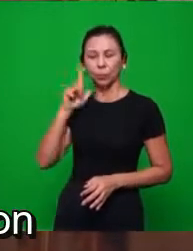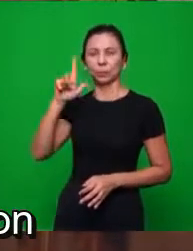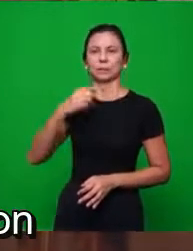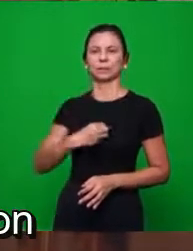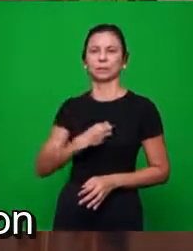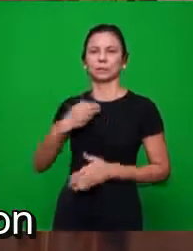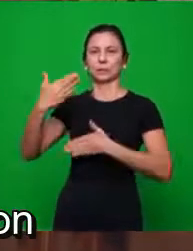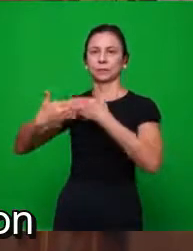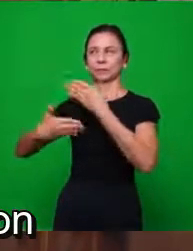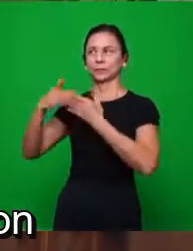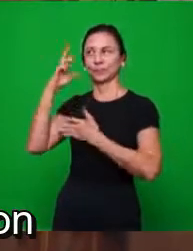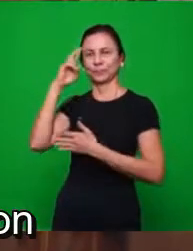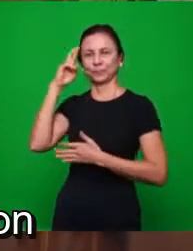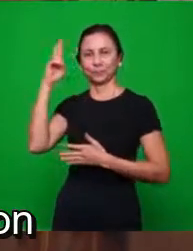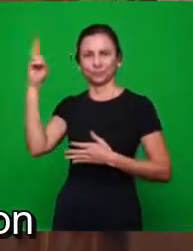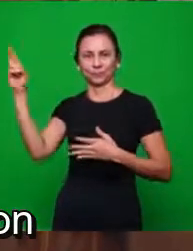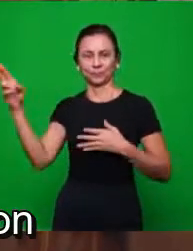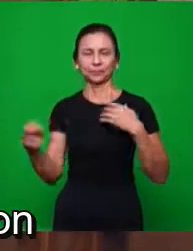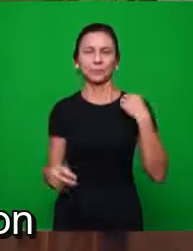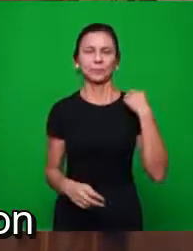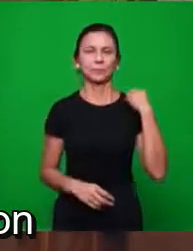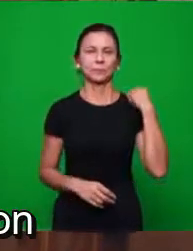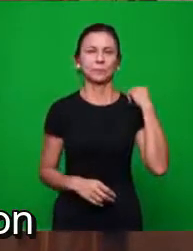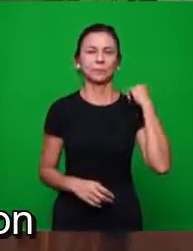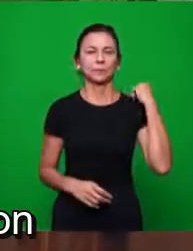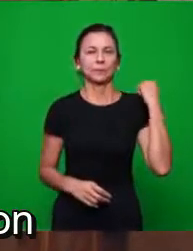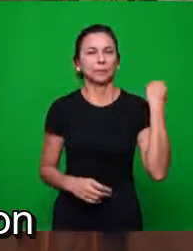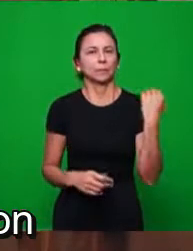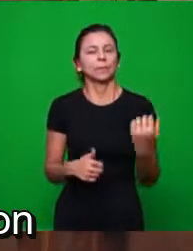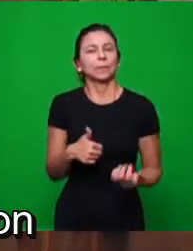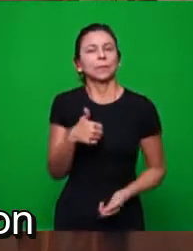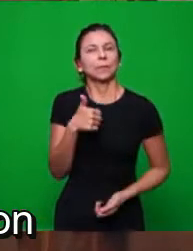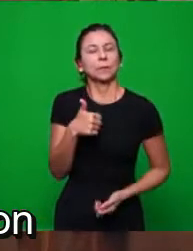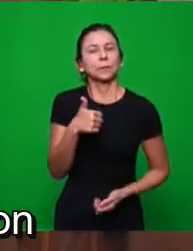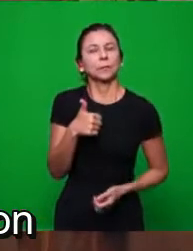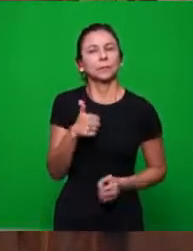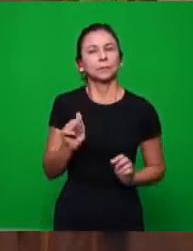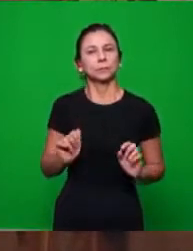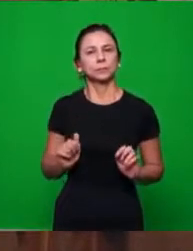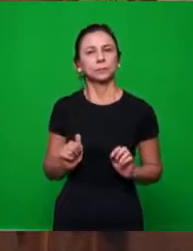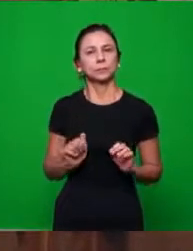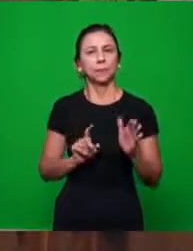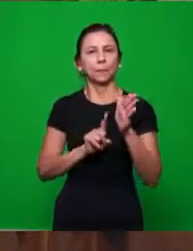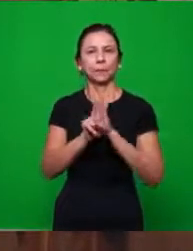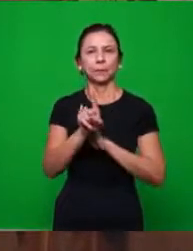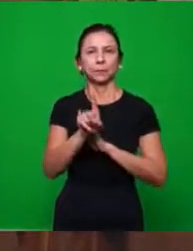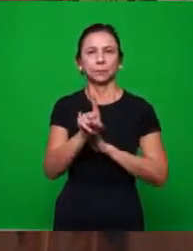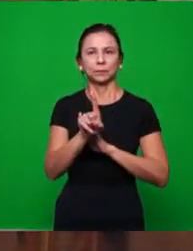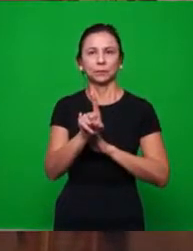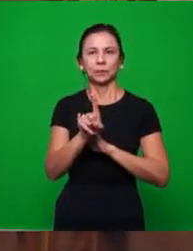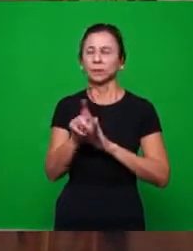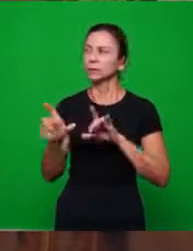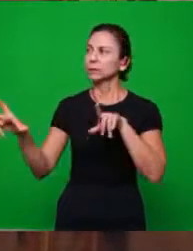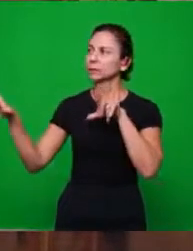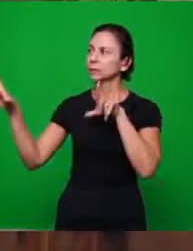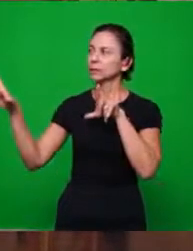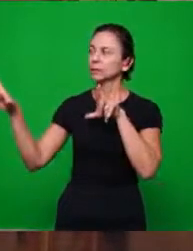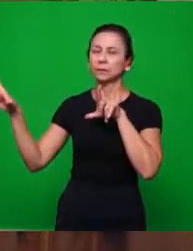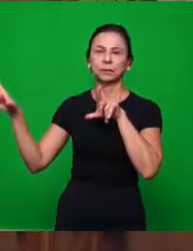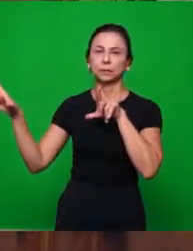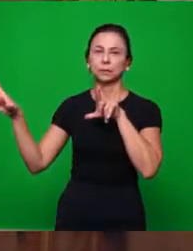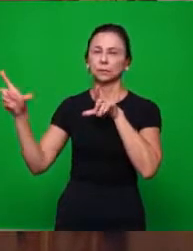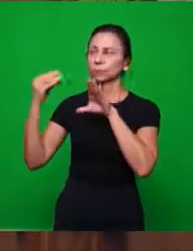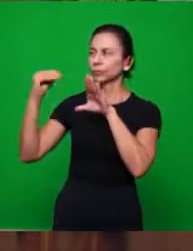Então, nós vemos aqui a operação, primeira, pergunto, vocês já estão pondo aqui? Não, né?